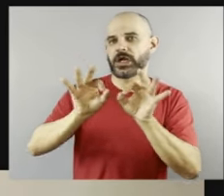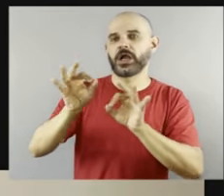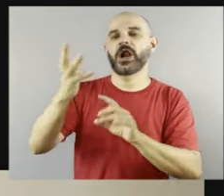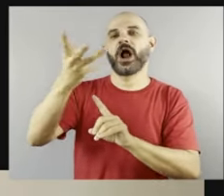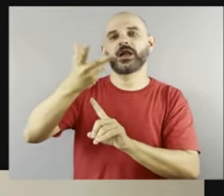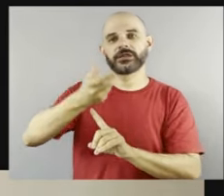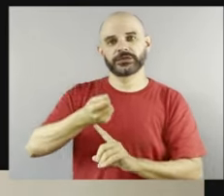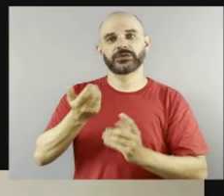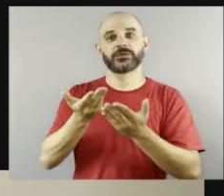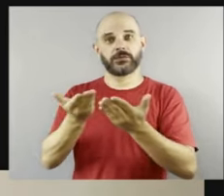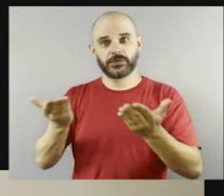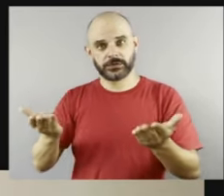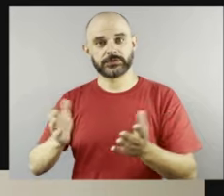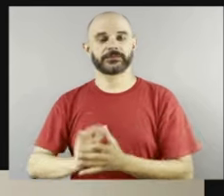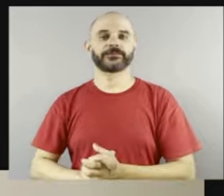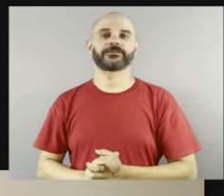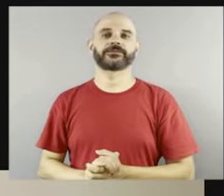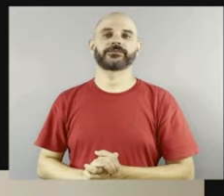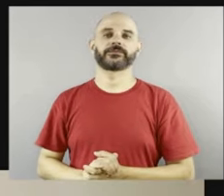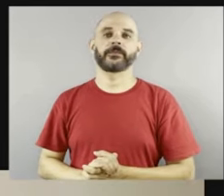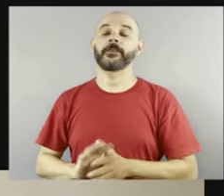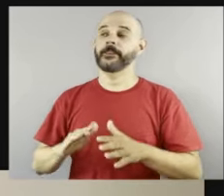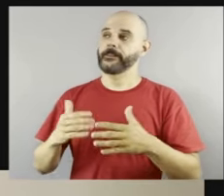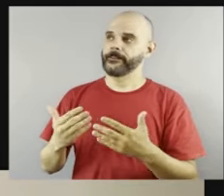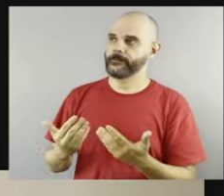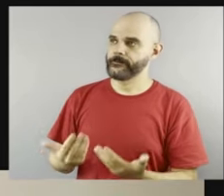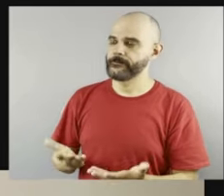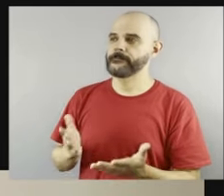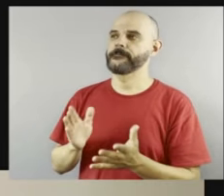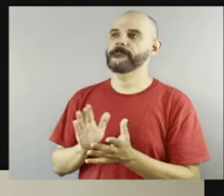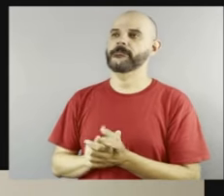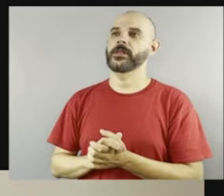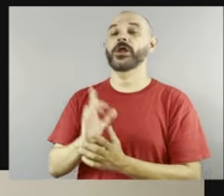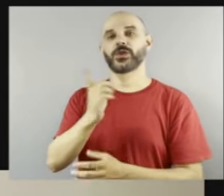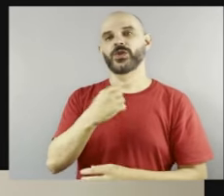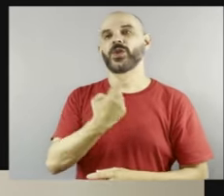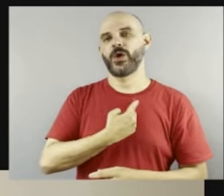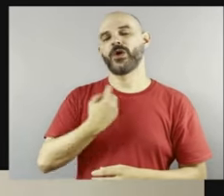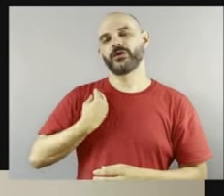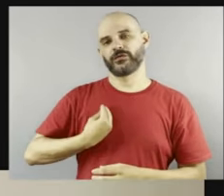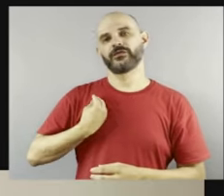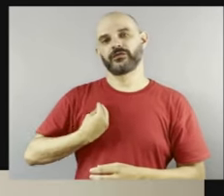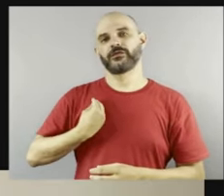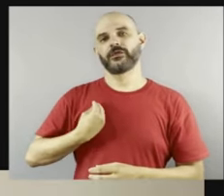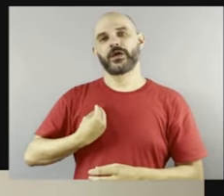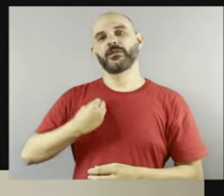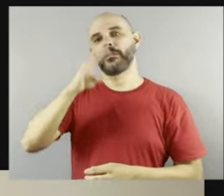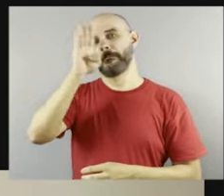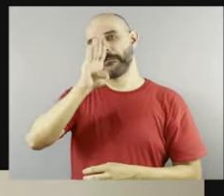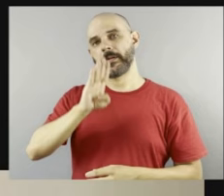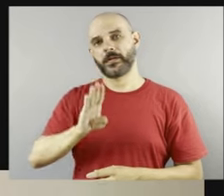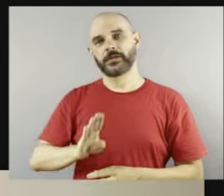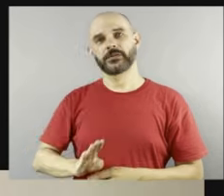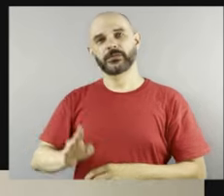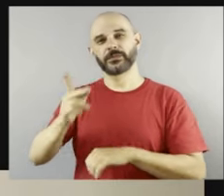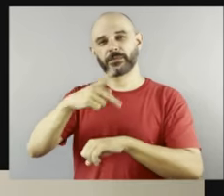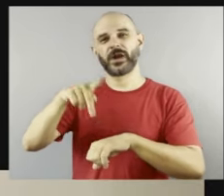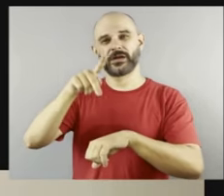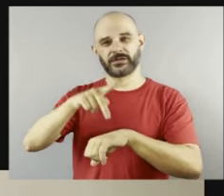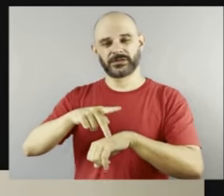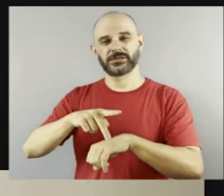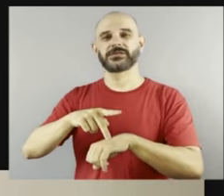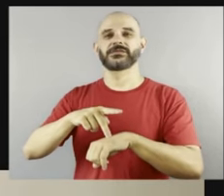inegável que a gente vive num país absolutamente de subtratos e de,